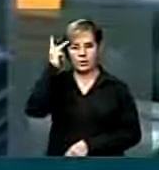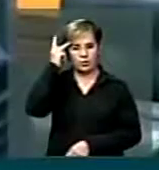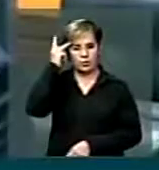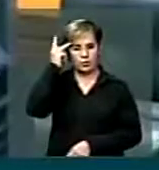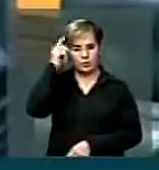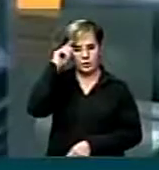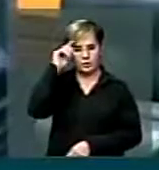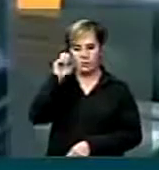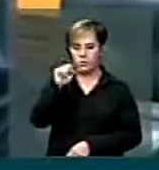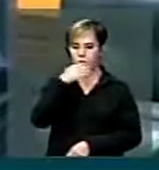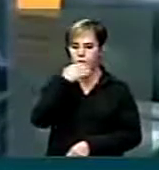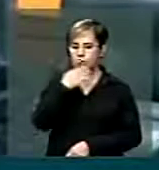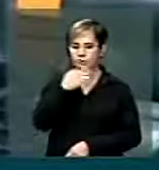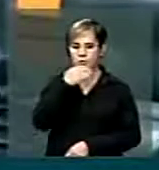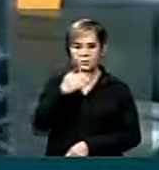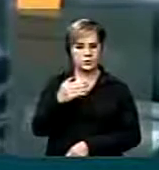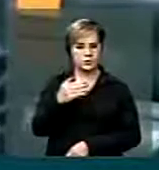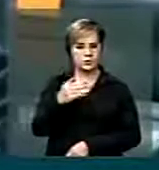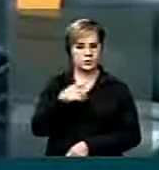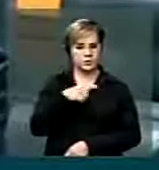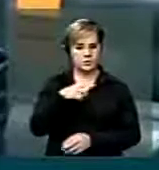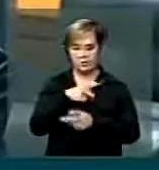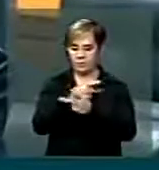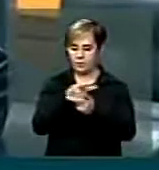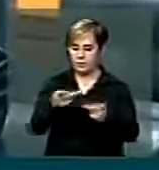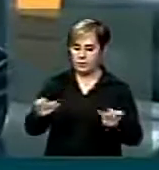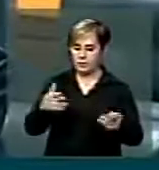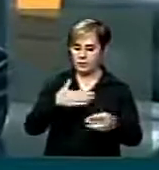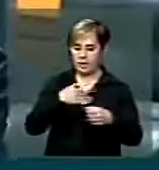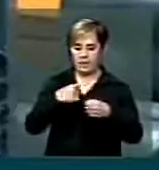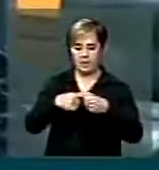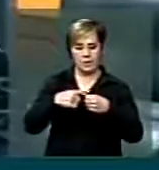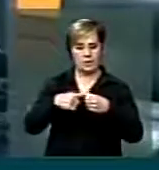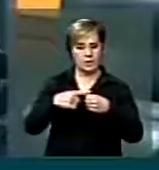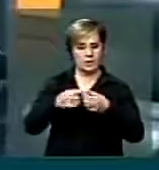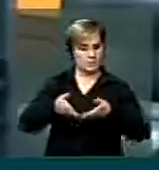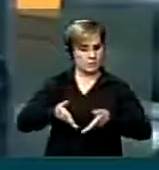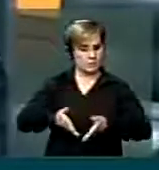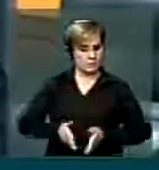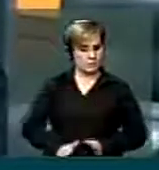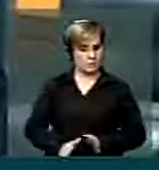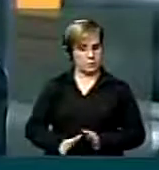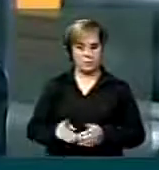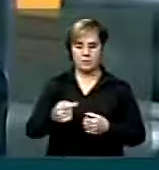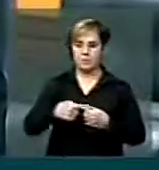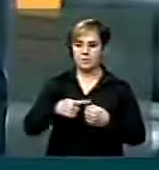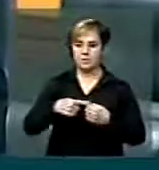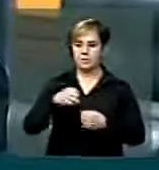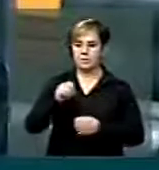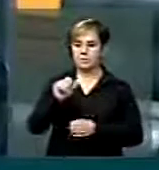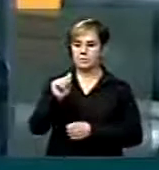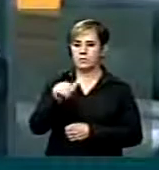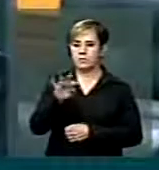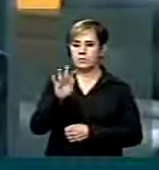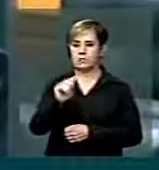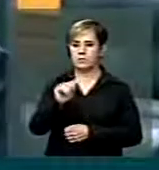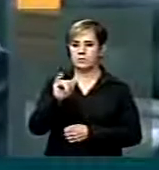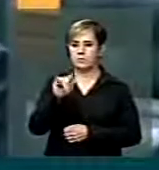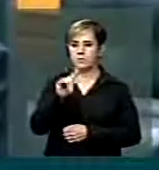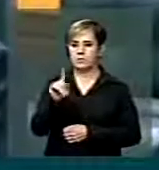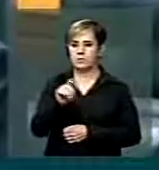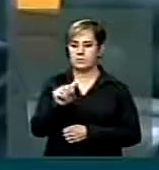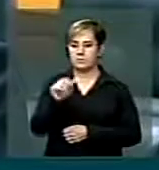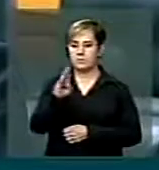de dezembro, quando em visita à minha cidade natal, cidade de Santa Isabel, na grande São Paulo,